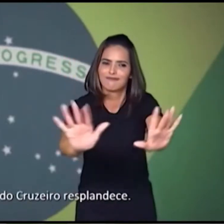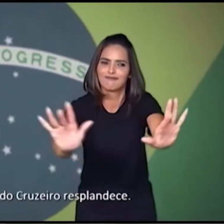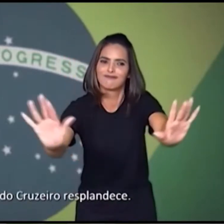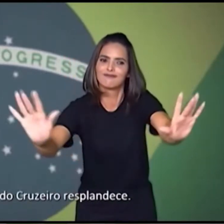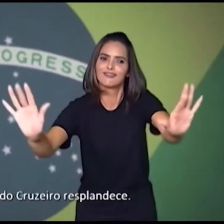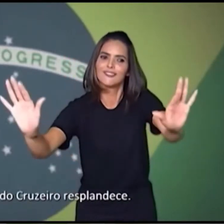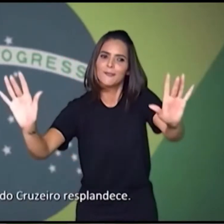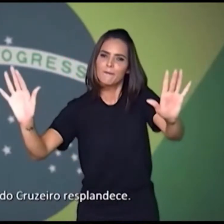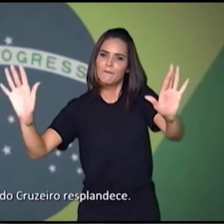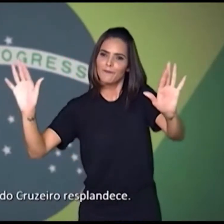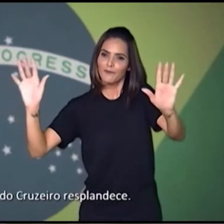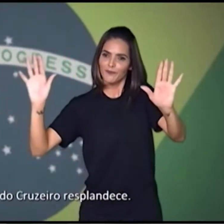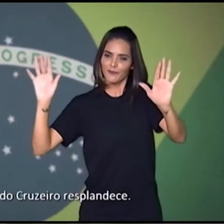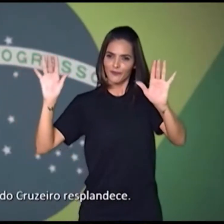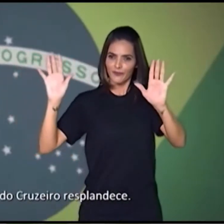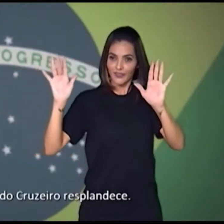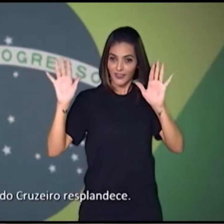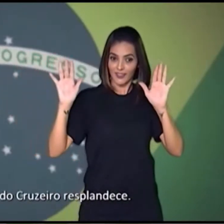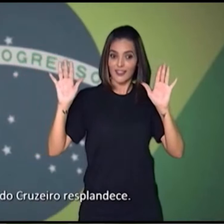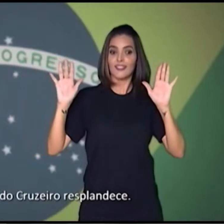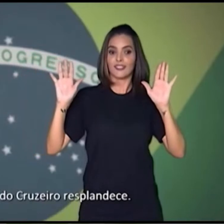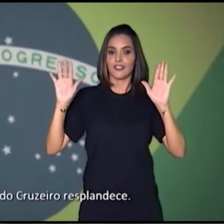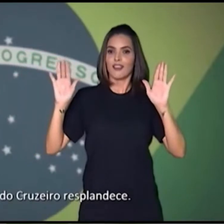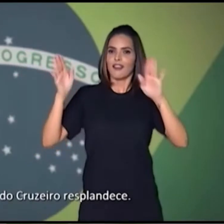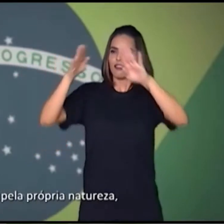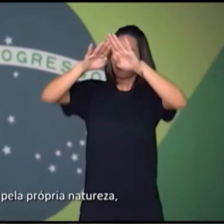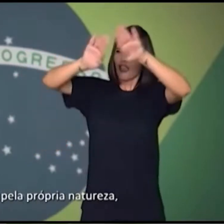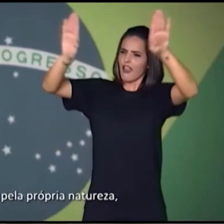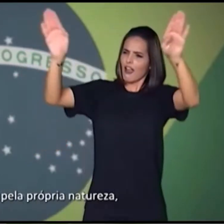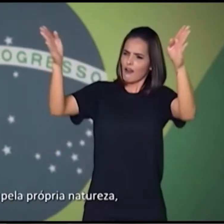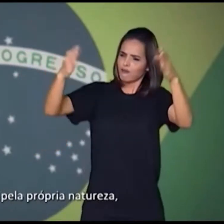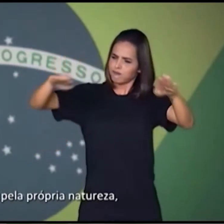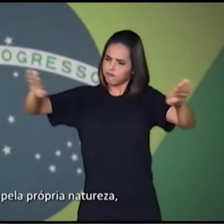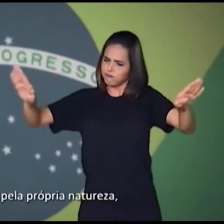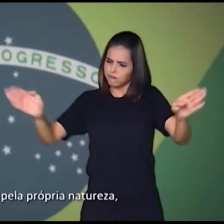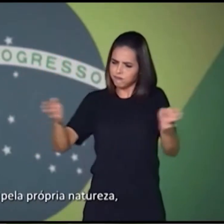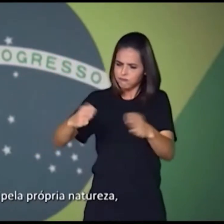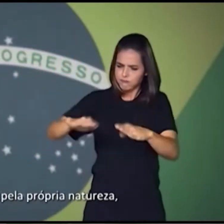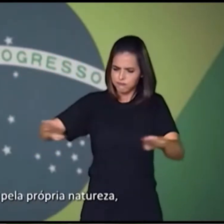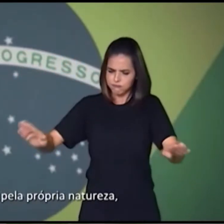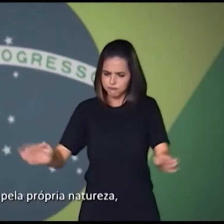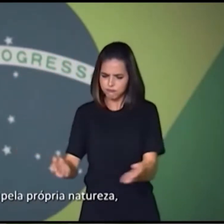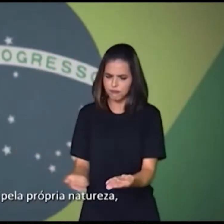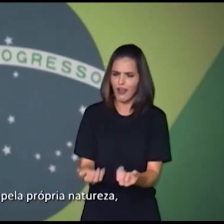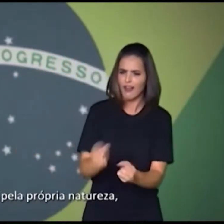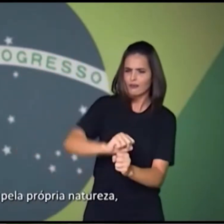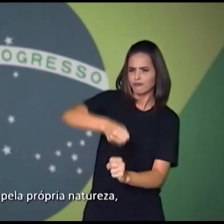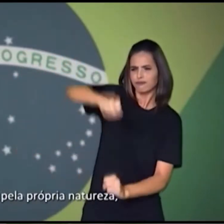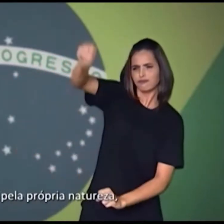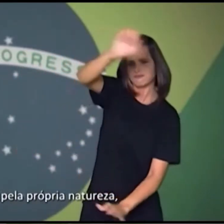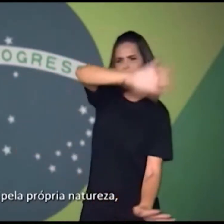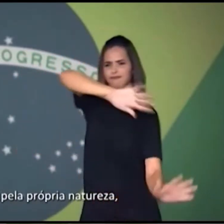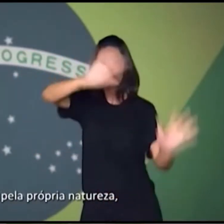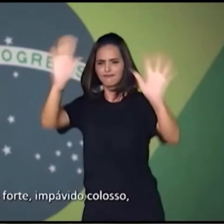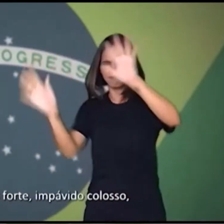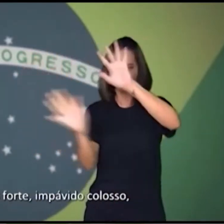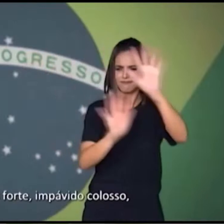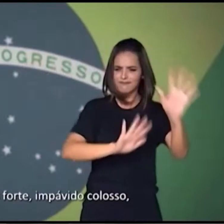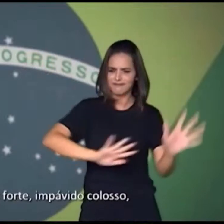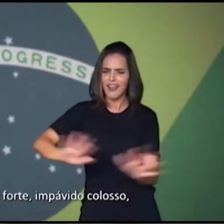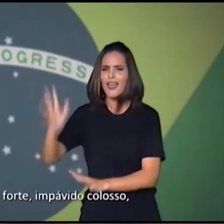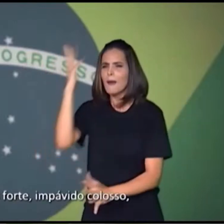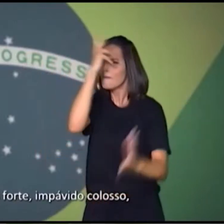imagem do cruzeiro Desplodece Gigante pela própria natureza